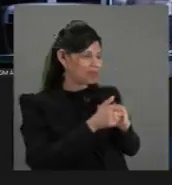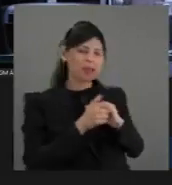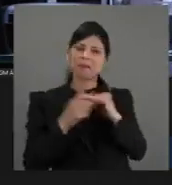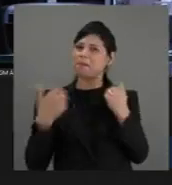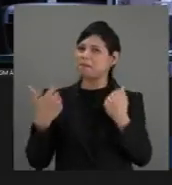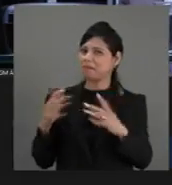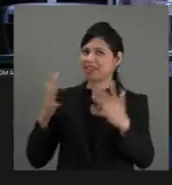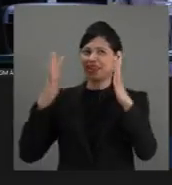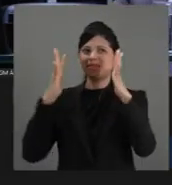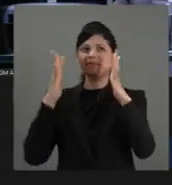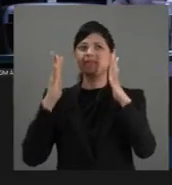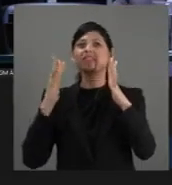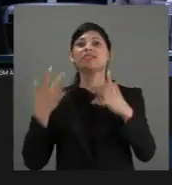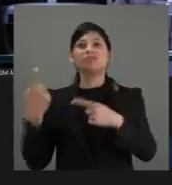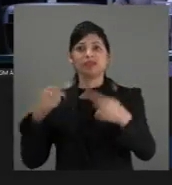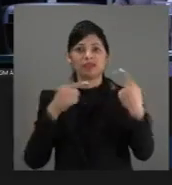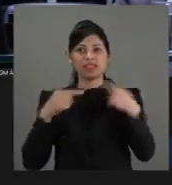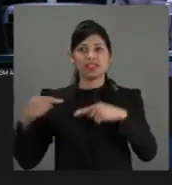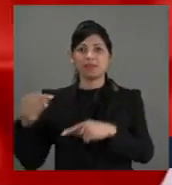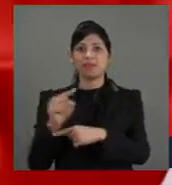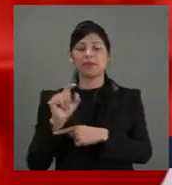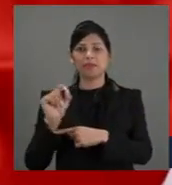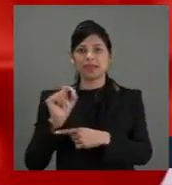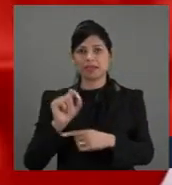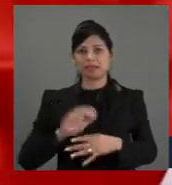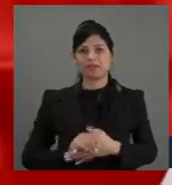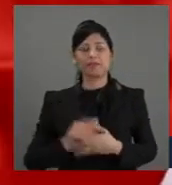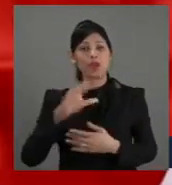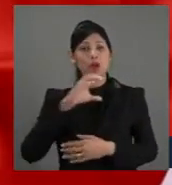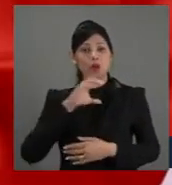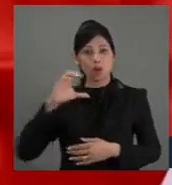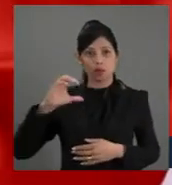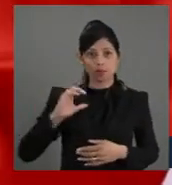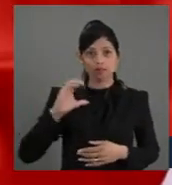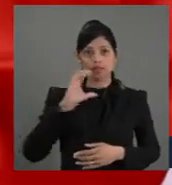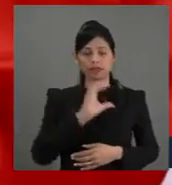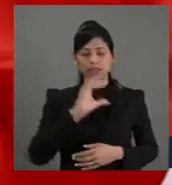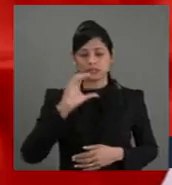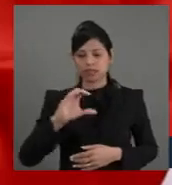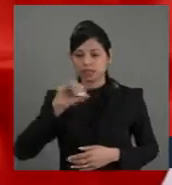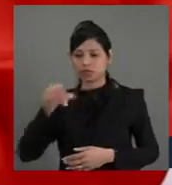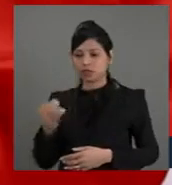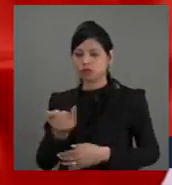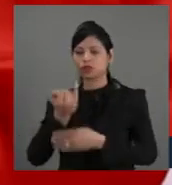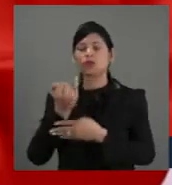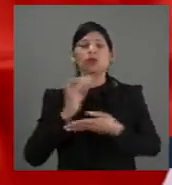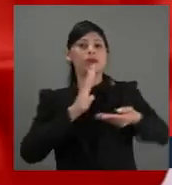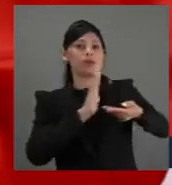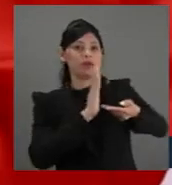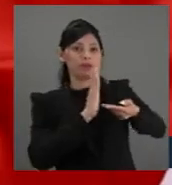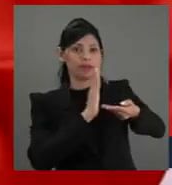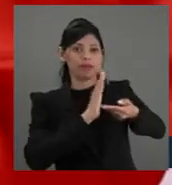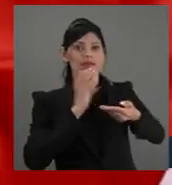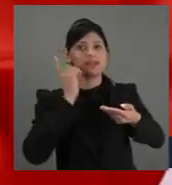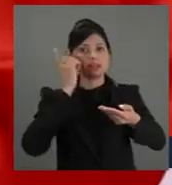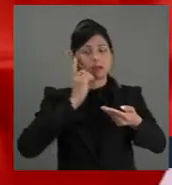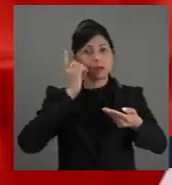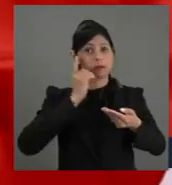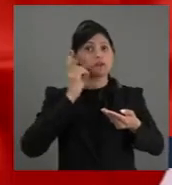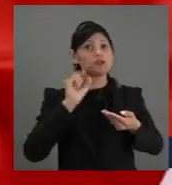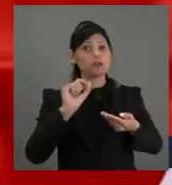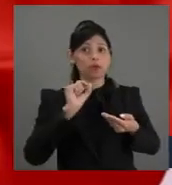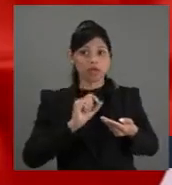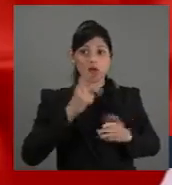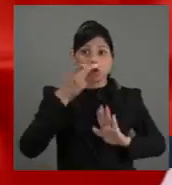Presidente, a Comissão de Constituição e Justiça e Cidadania da Câmara do Deputado aprovou o